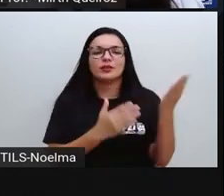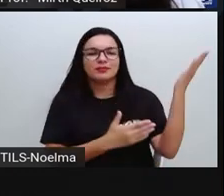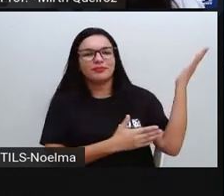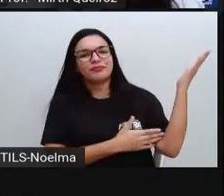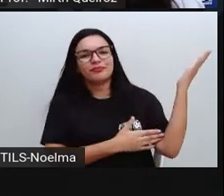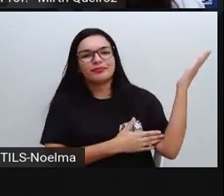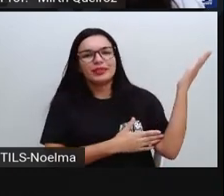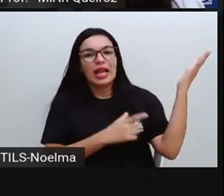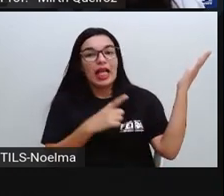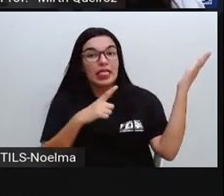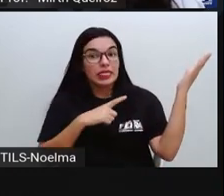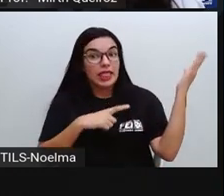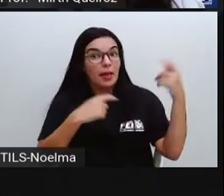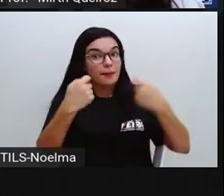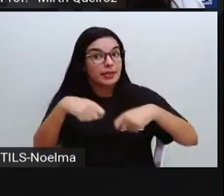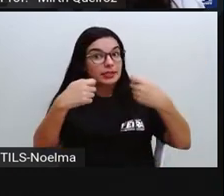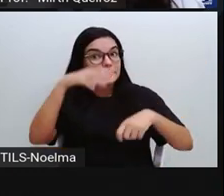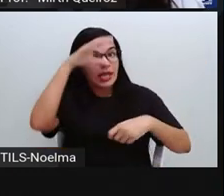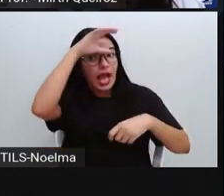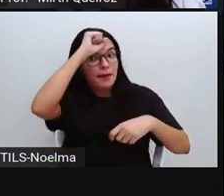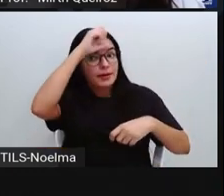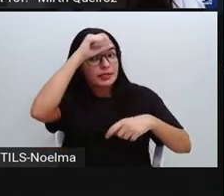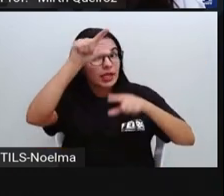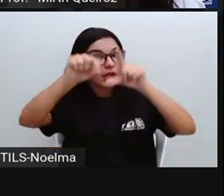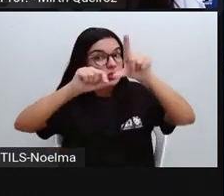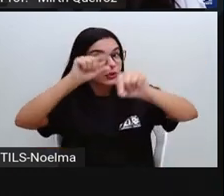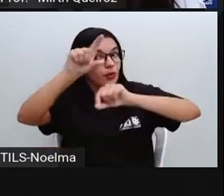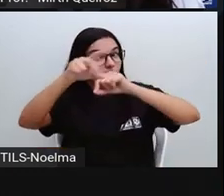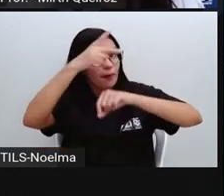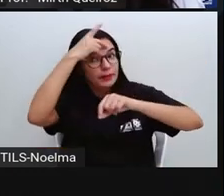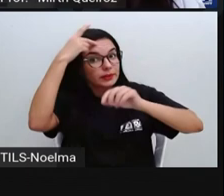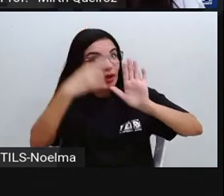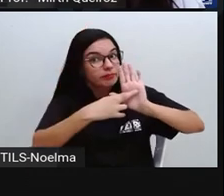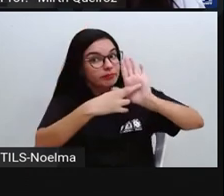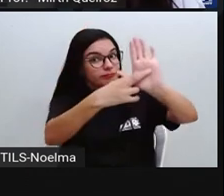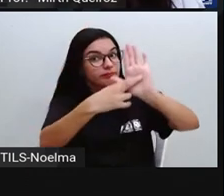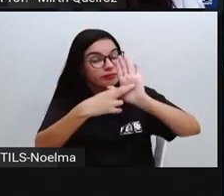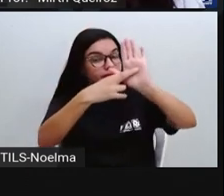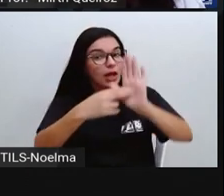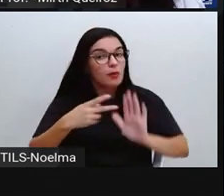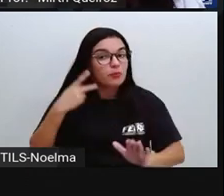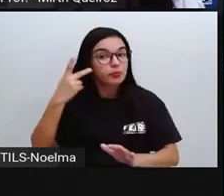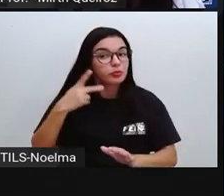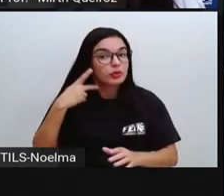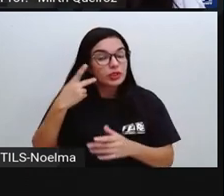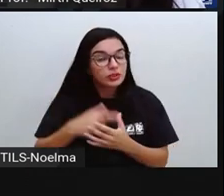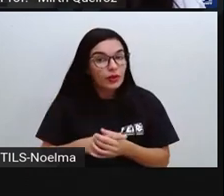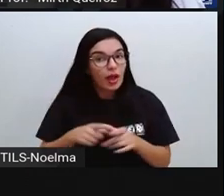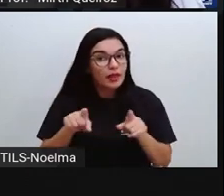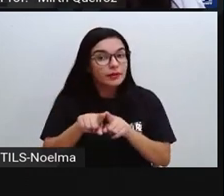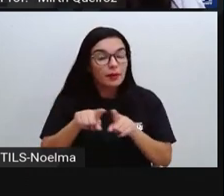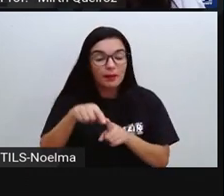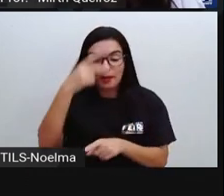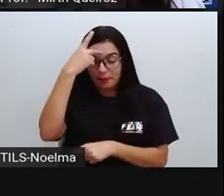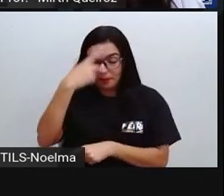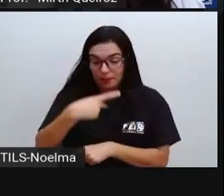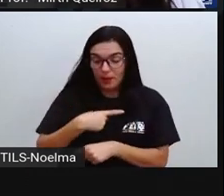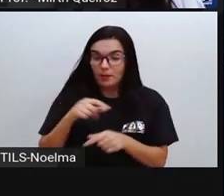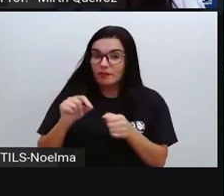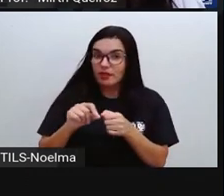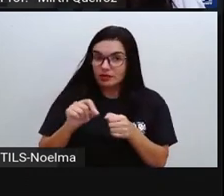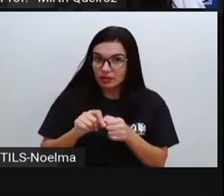precisamos aprender a escolher os nossos representantes e também fazer a nossa parte. Se a gente fizer essas duas coisas, a gente vai conseguir